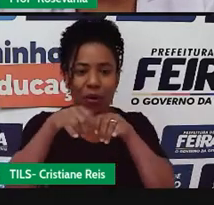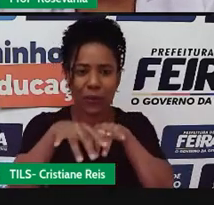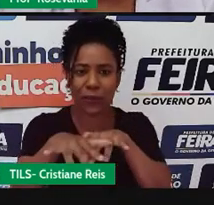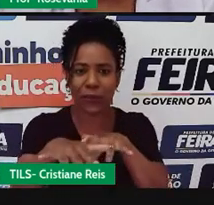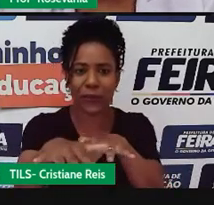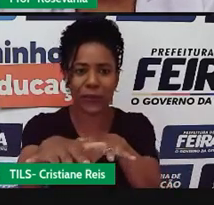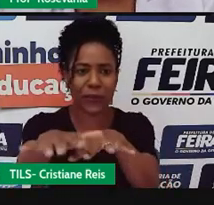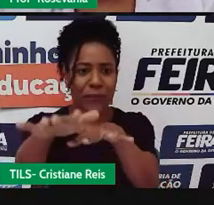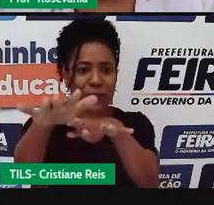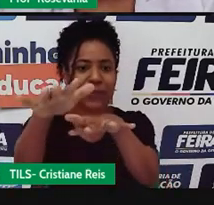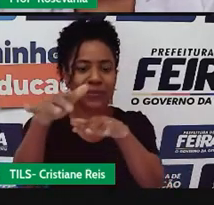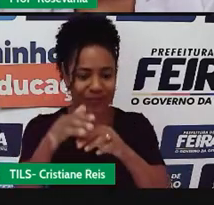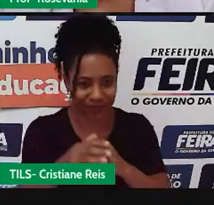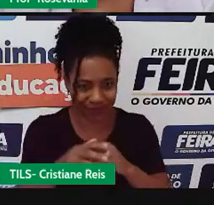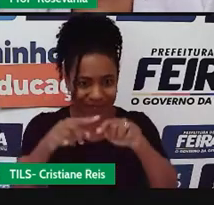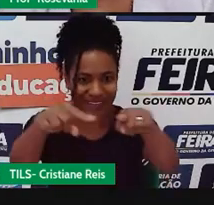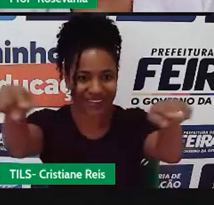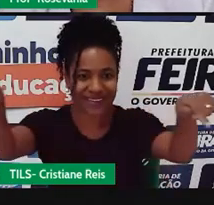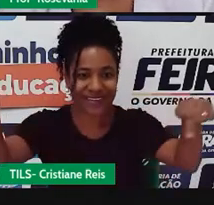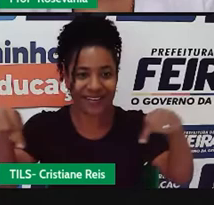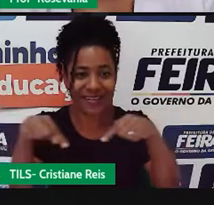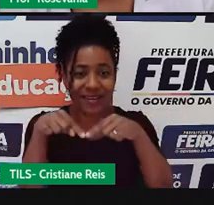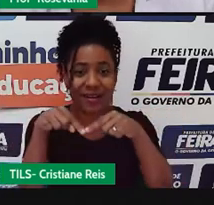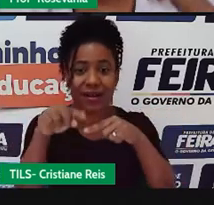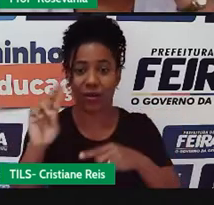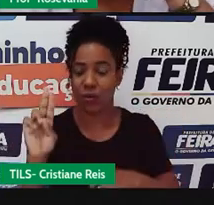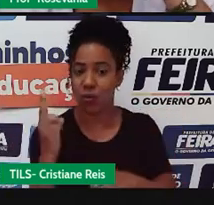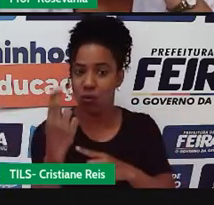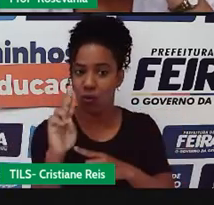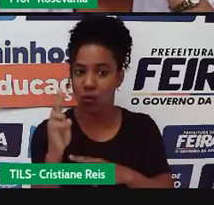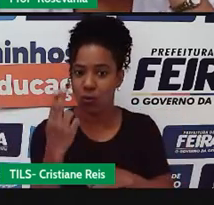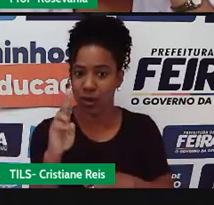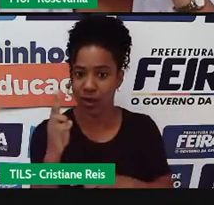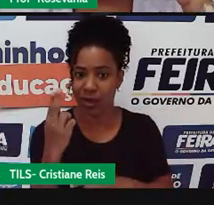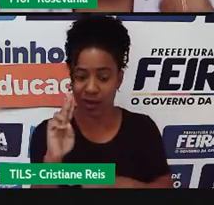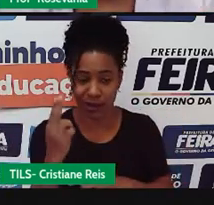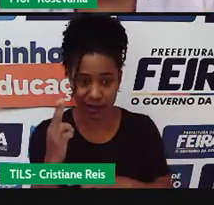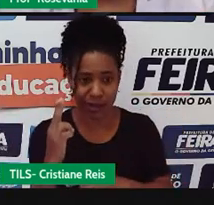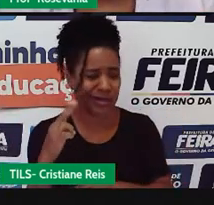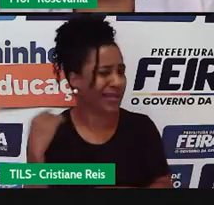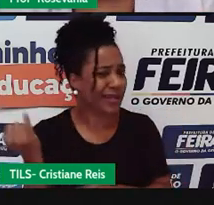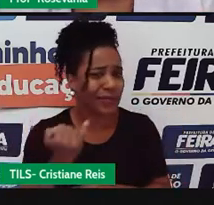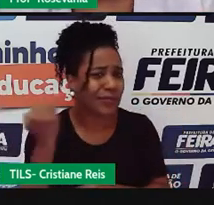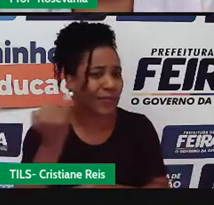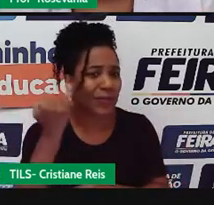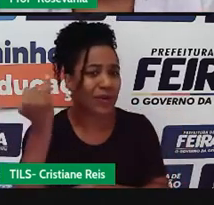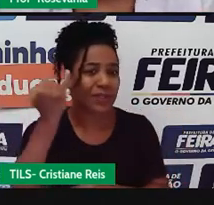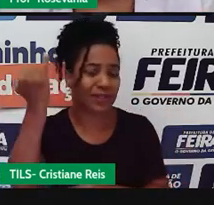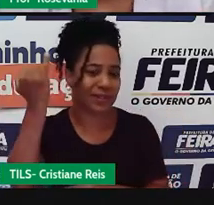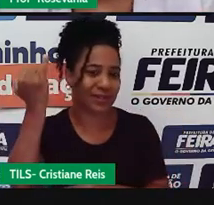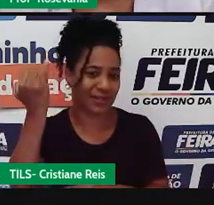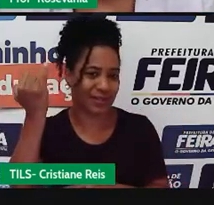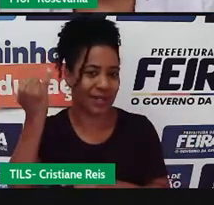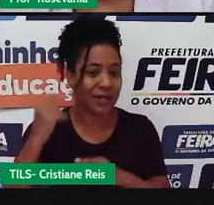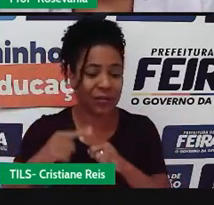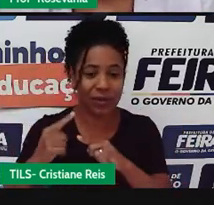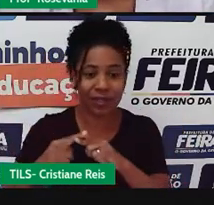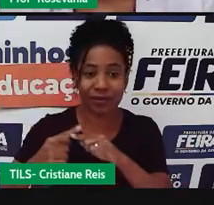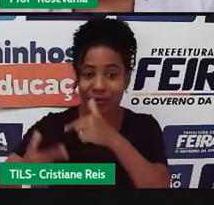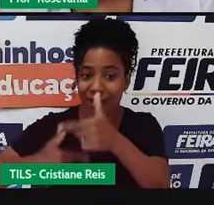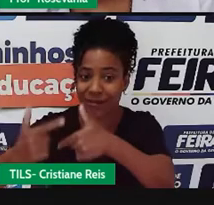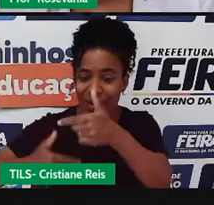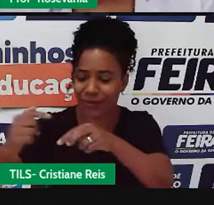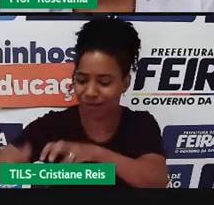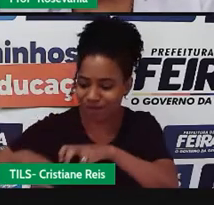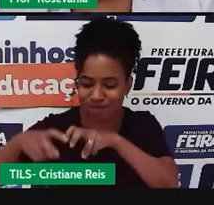Uruguai, essa marronzinha aqui, né, tem grande importância devido às atividades agroindustriais, principalmente, né,